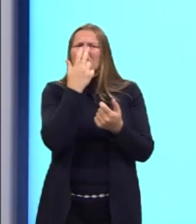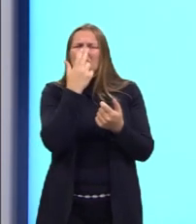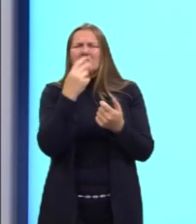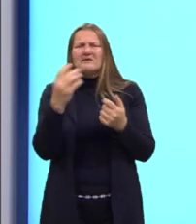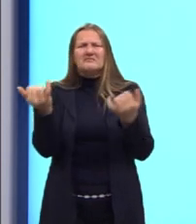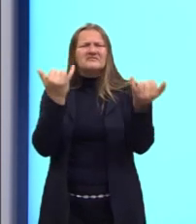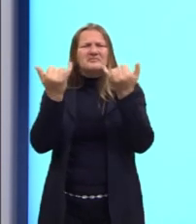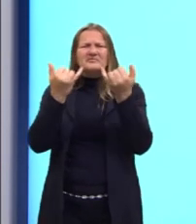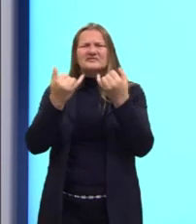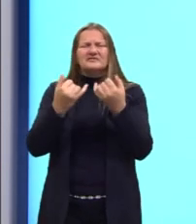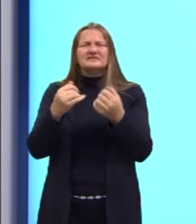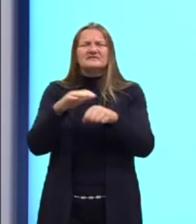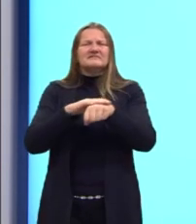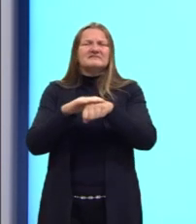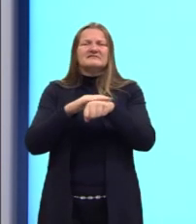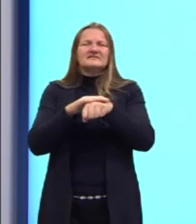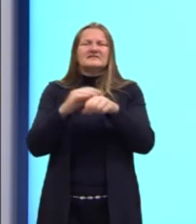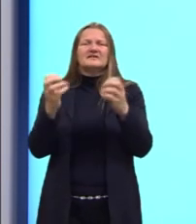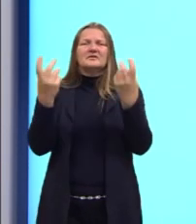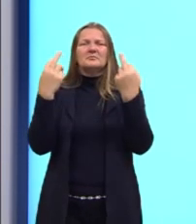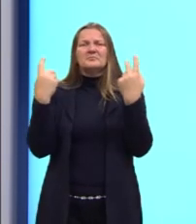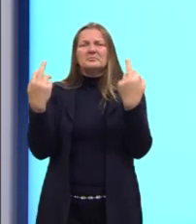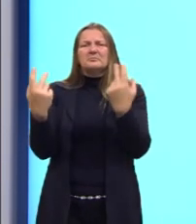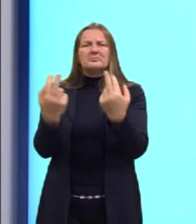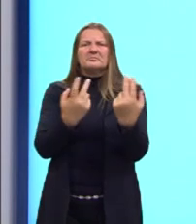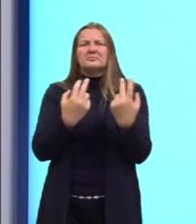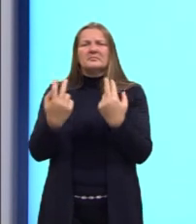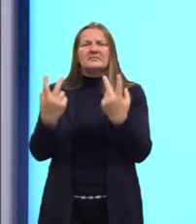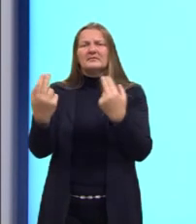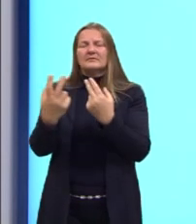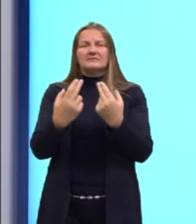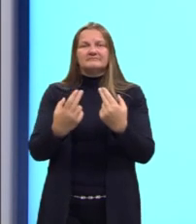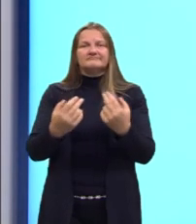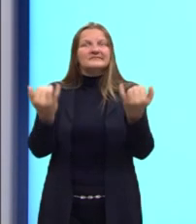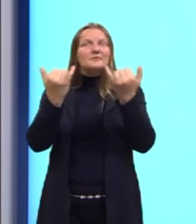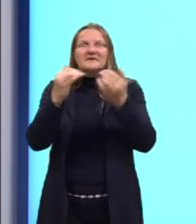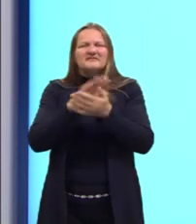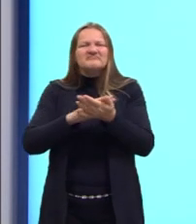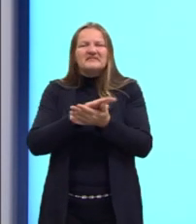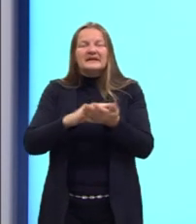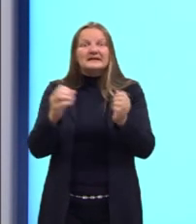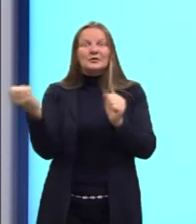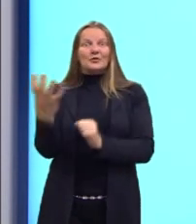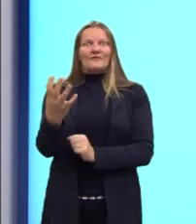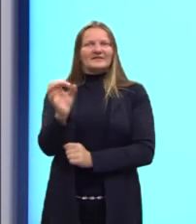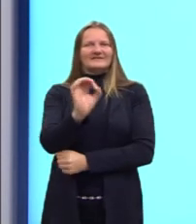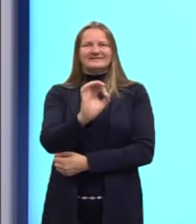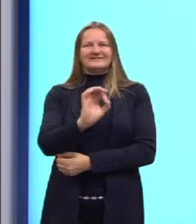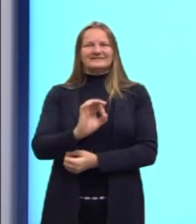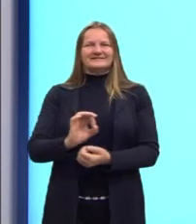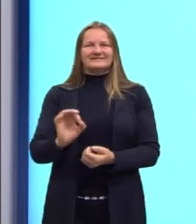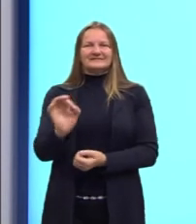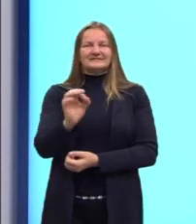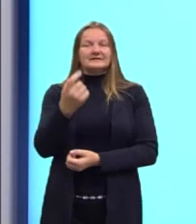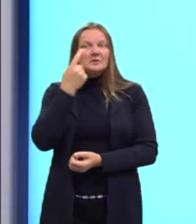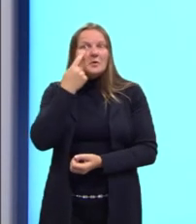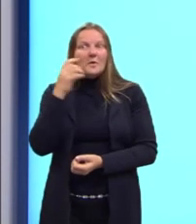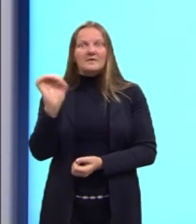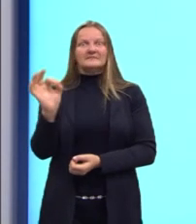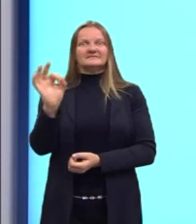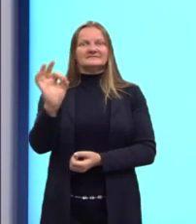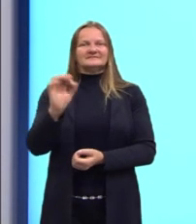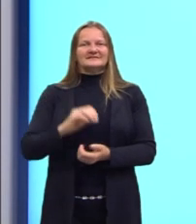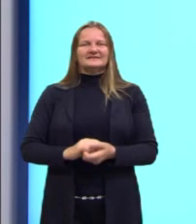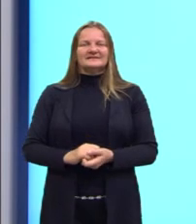são muito faladas, por isso batidas. Então, essas informações batidas no conhecimento popular, que não despertam a reflexão dos